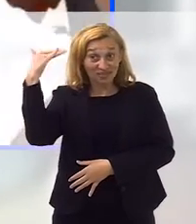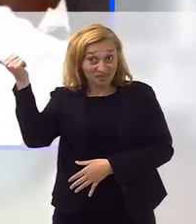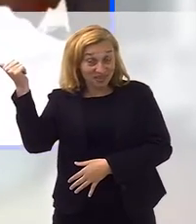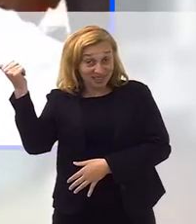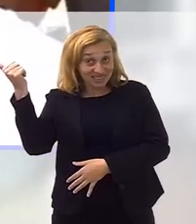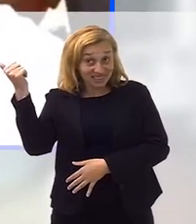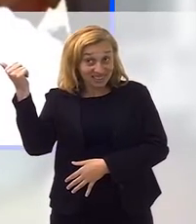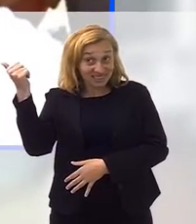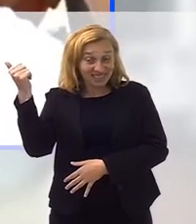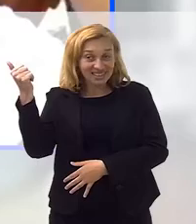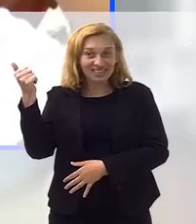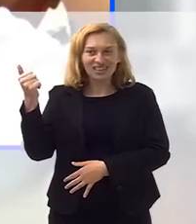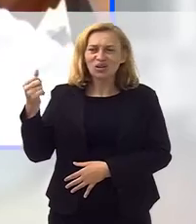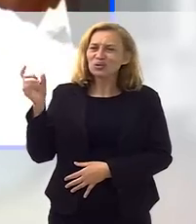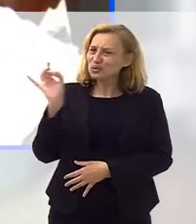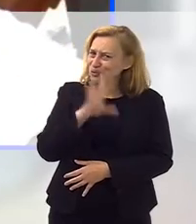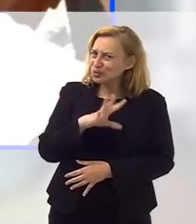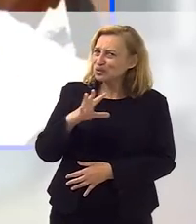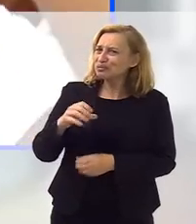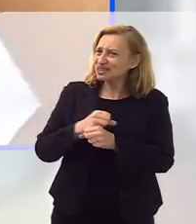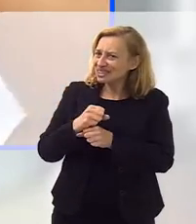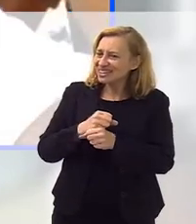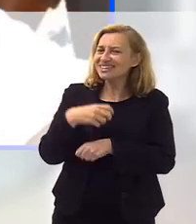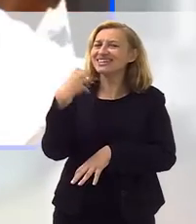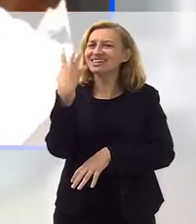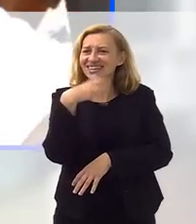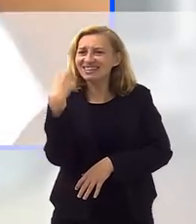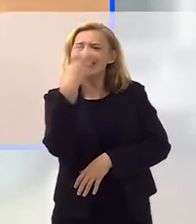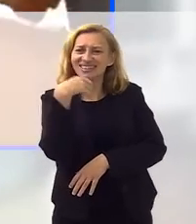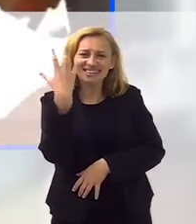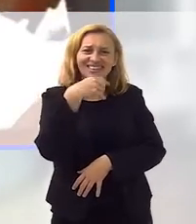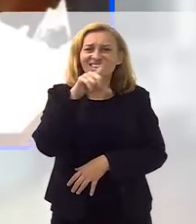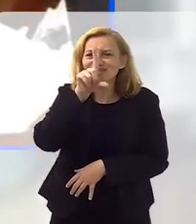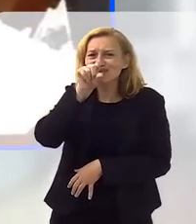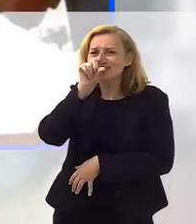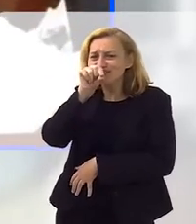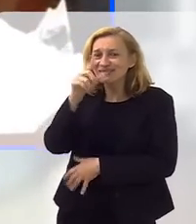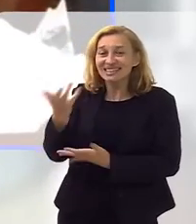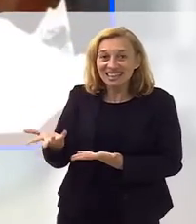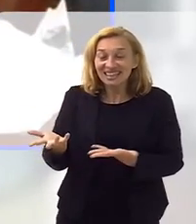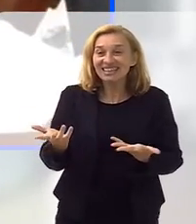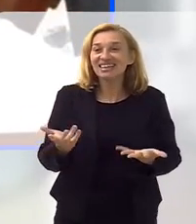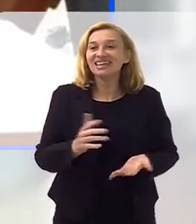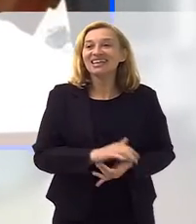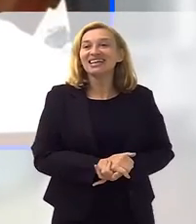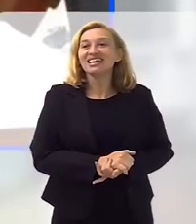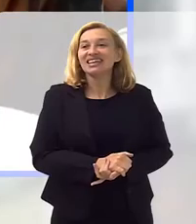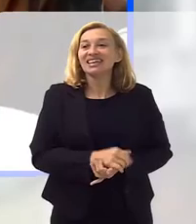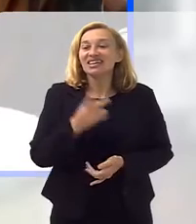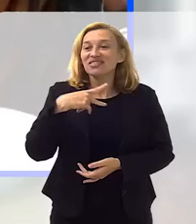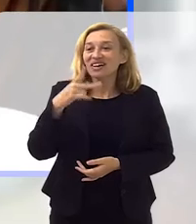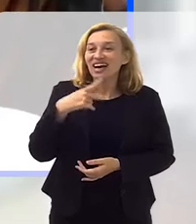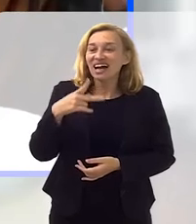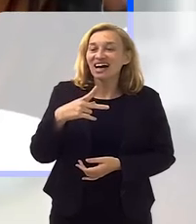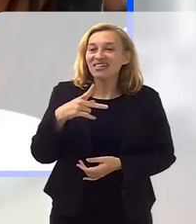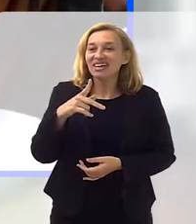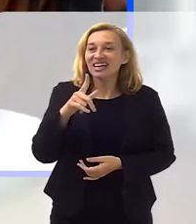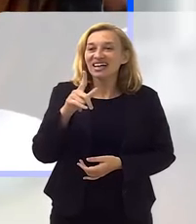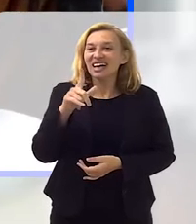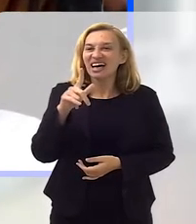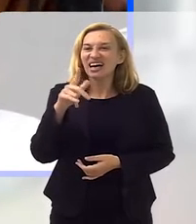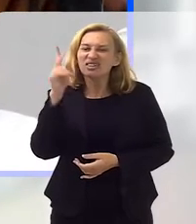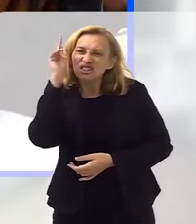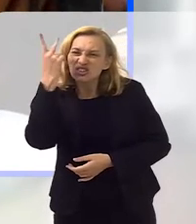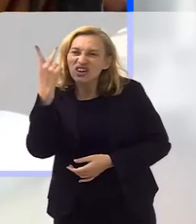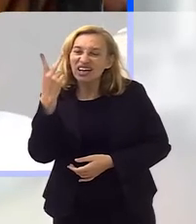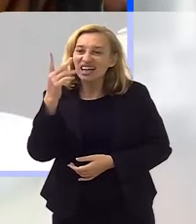convivia até os últimos anos, cantando ainda nos shows, e dizia uma letra que a